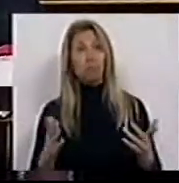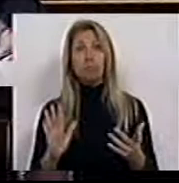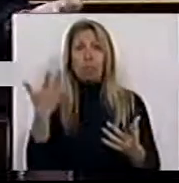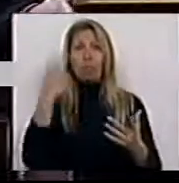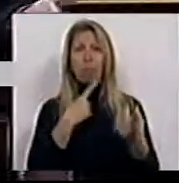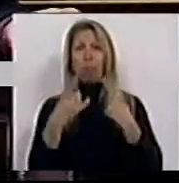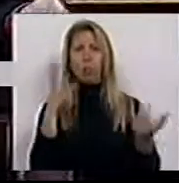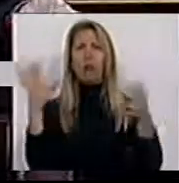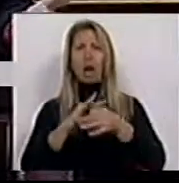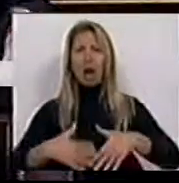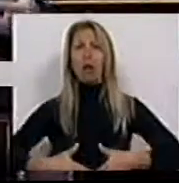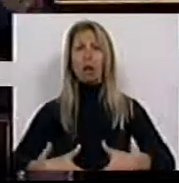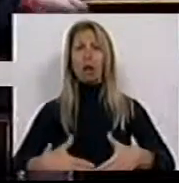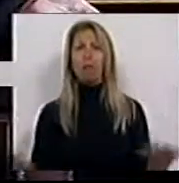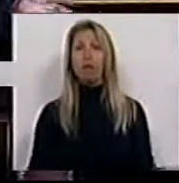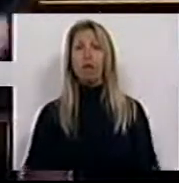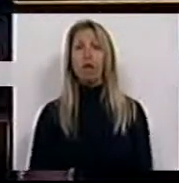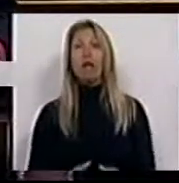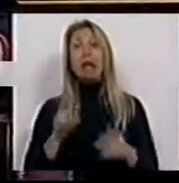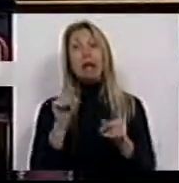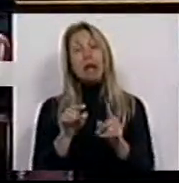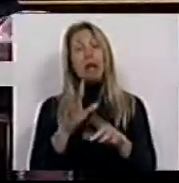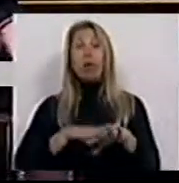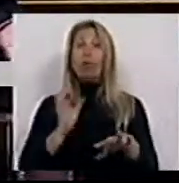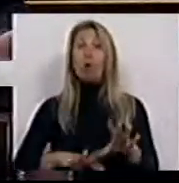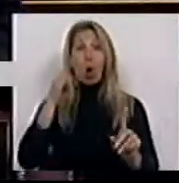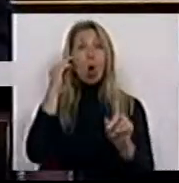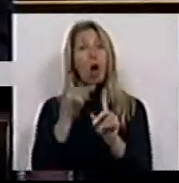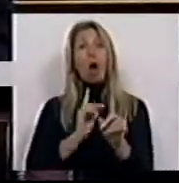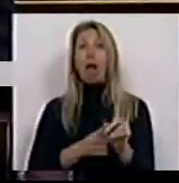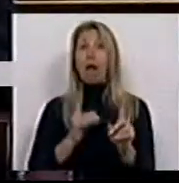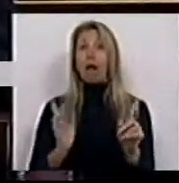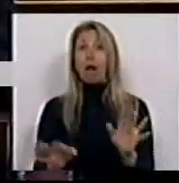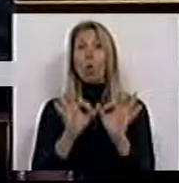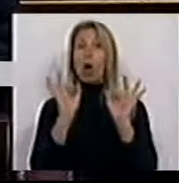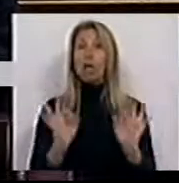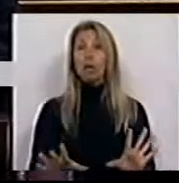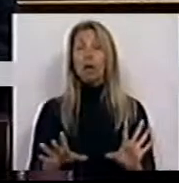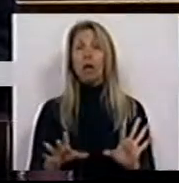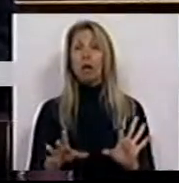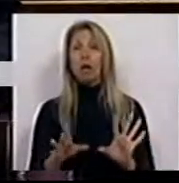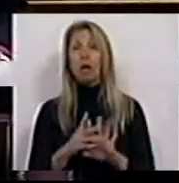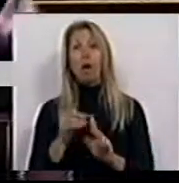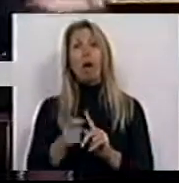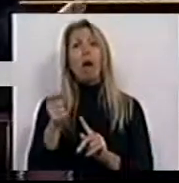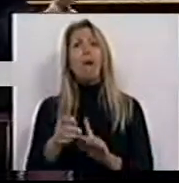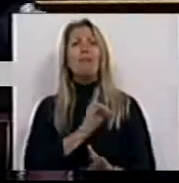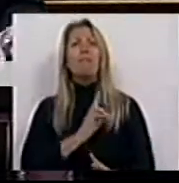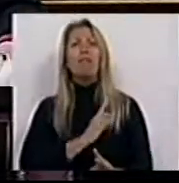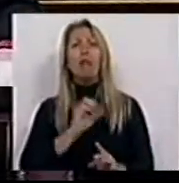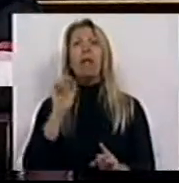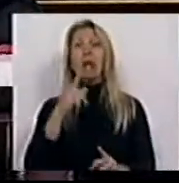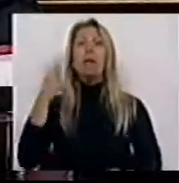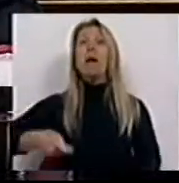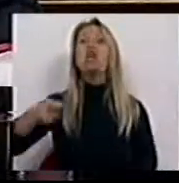reporta, e, nesse sentido, o objeto é aplicável a pensões privadas e a seguros, o